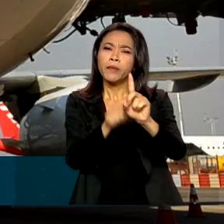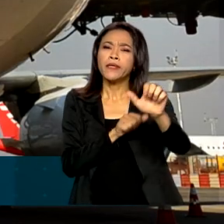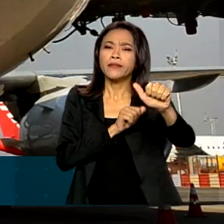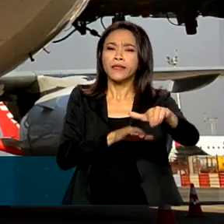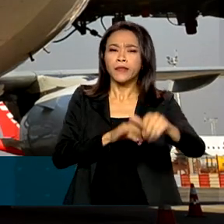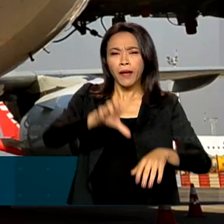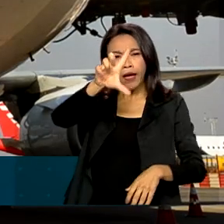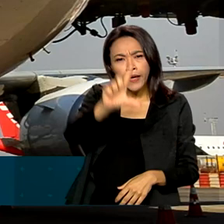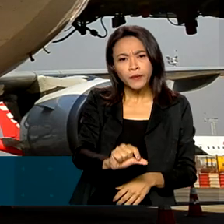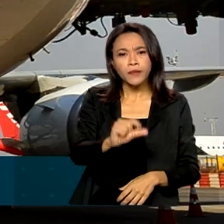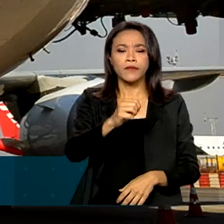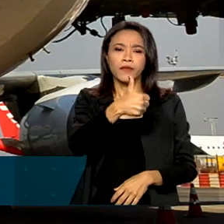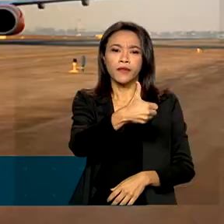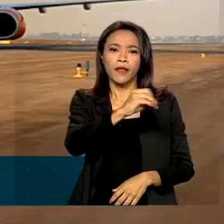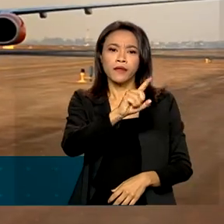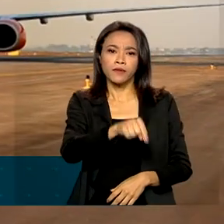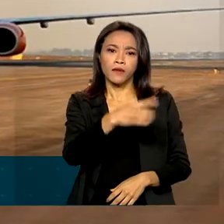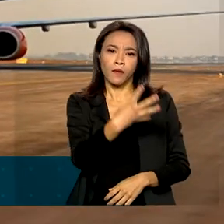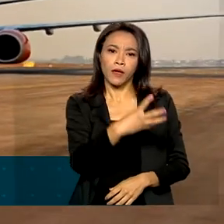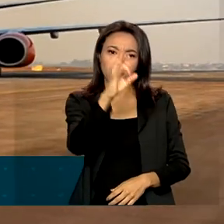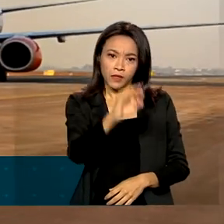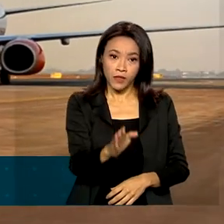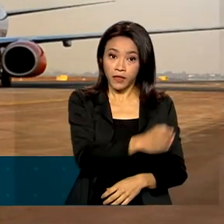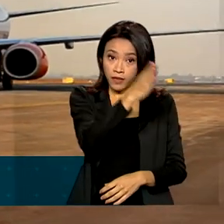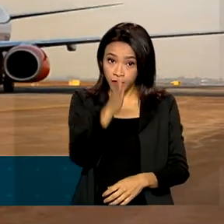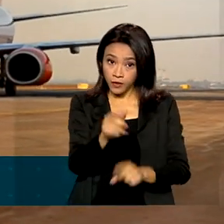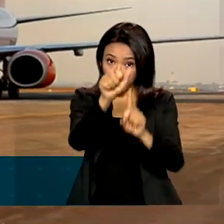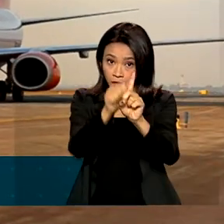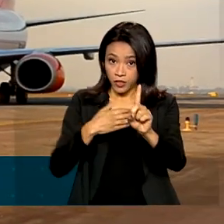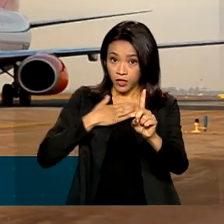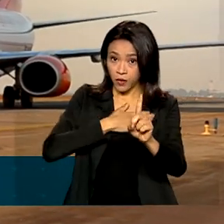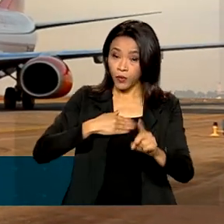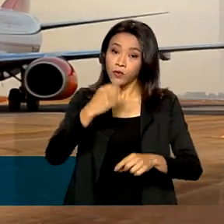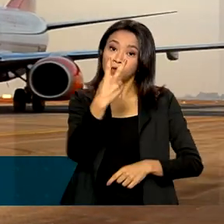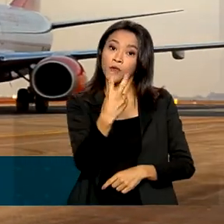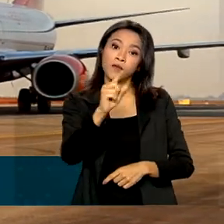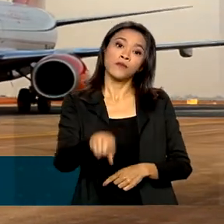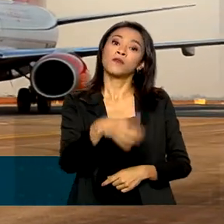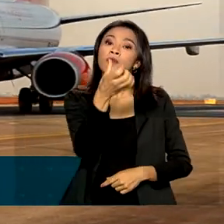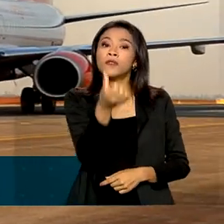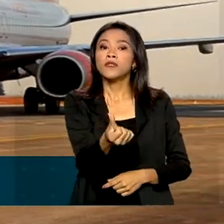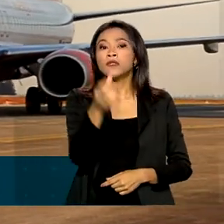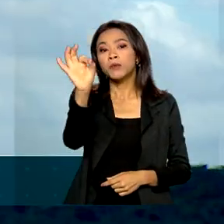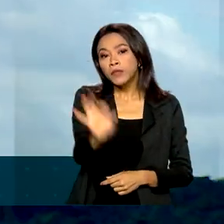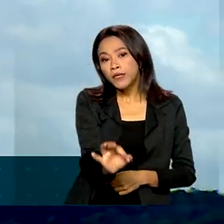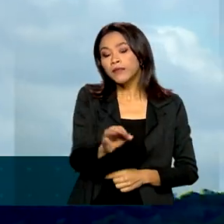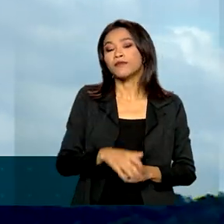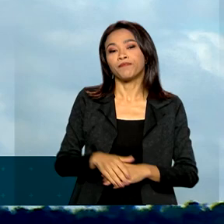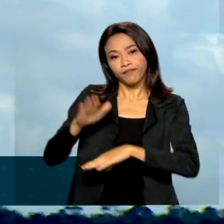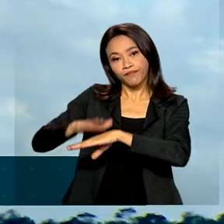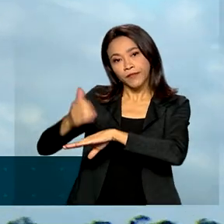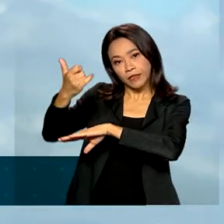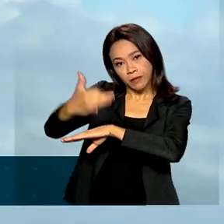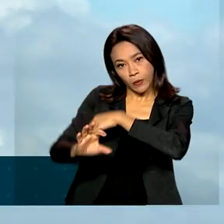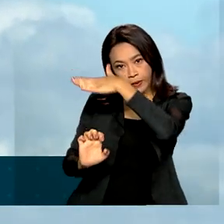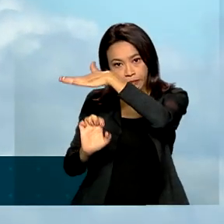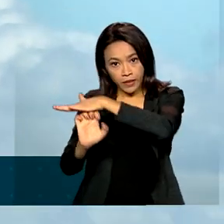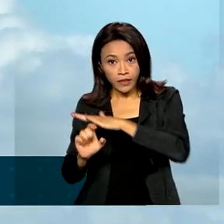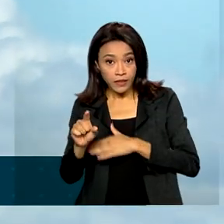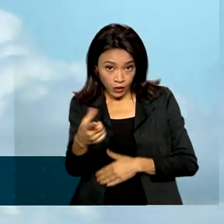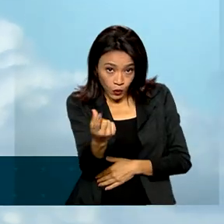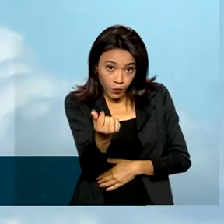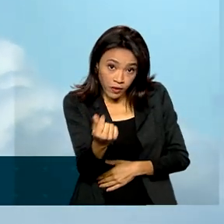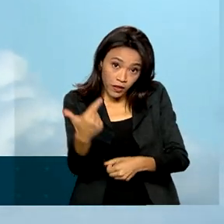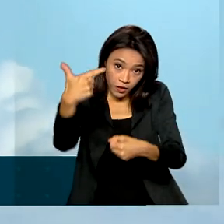redução foi de 10,4% e em agosto de 2,6%. De acordo com a Petrobras, o preço do